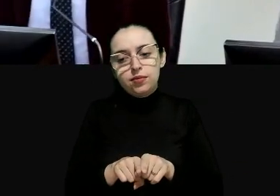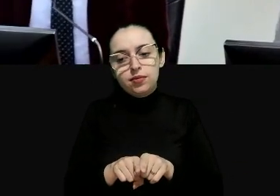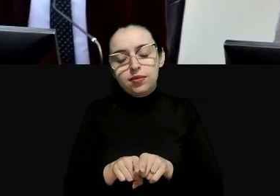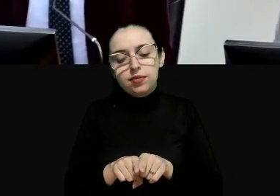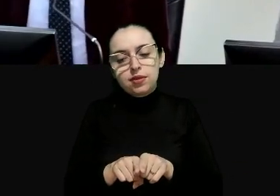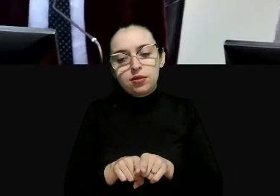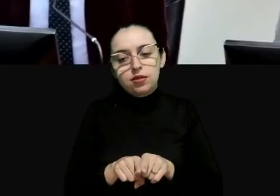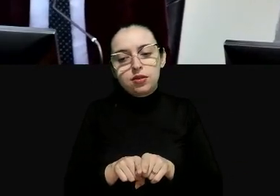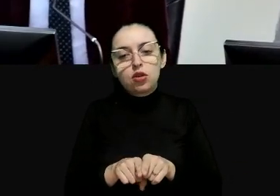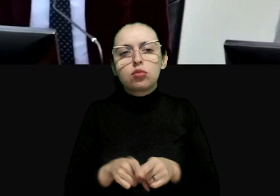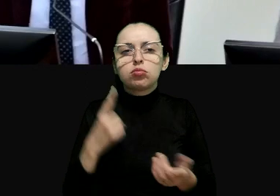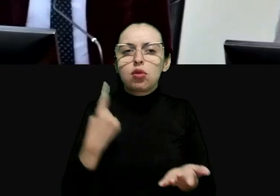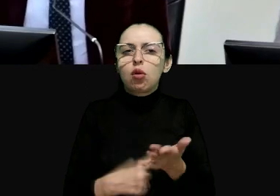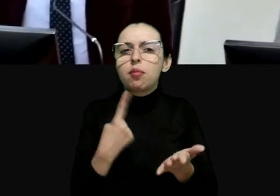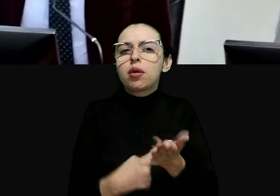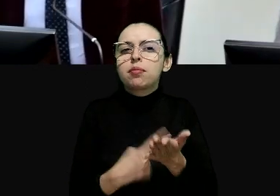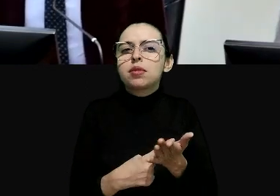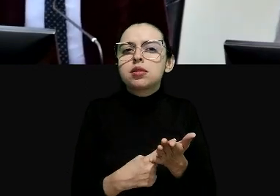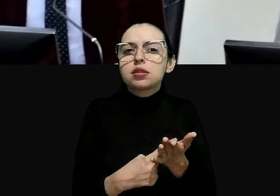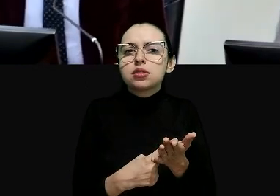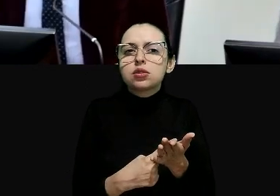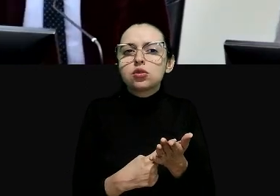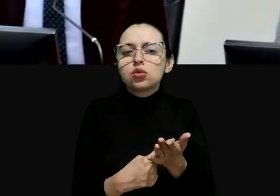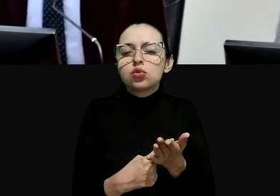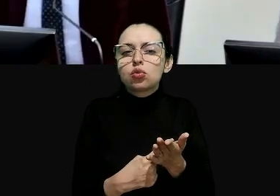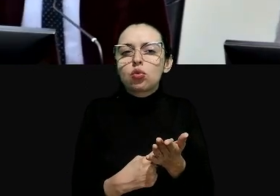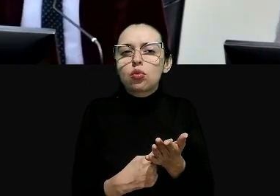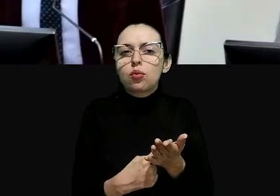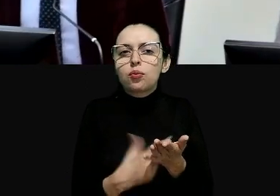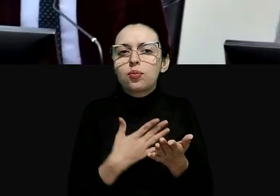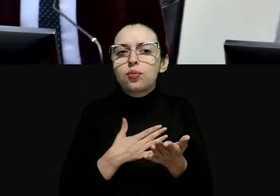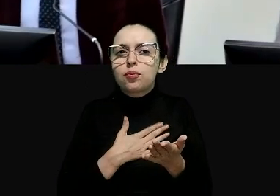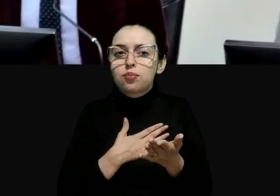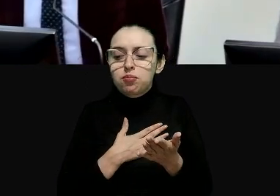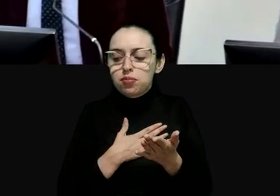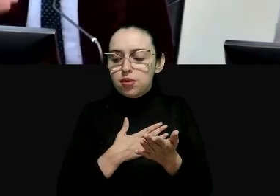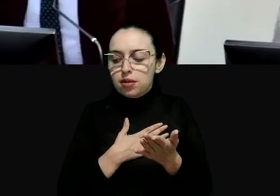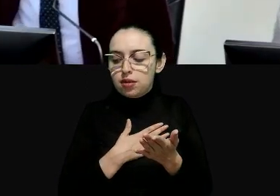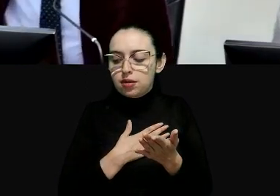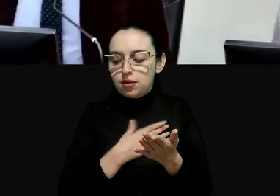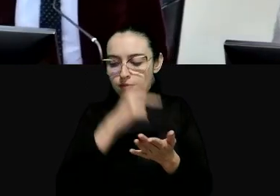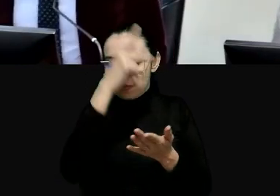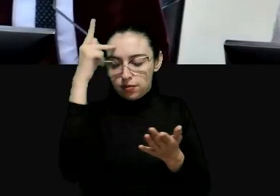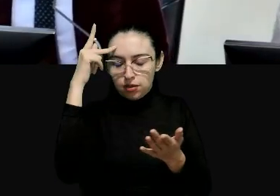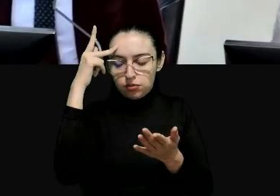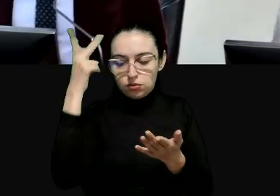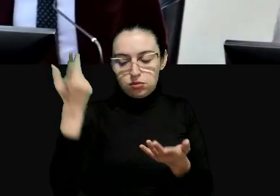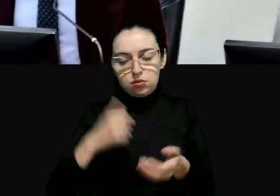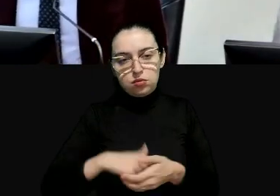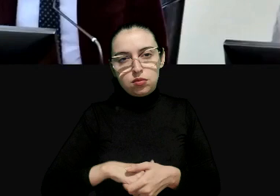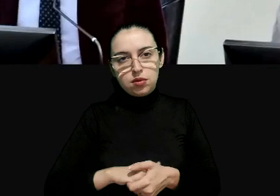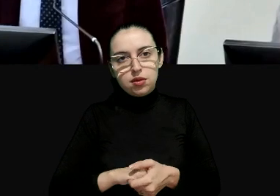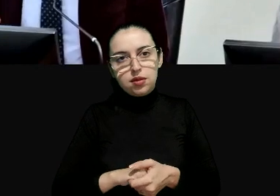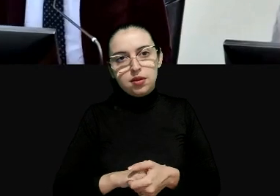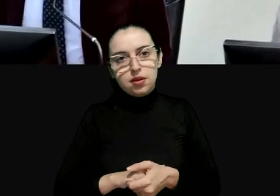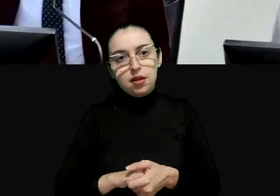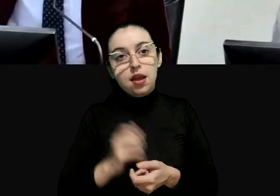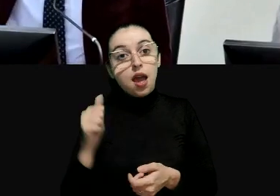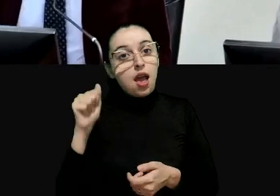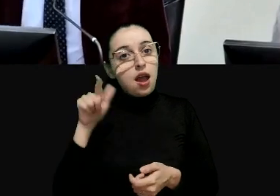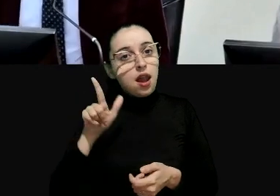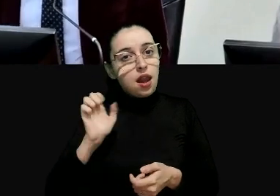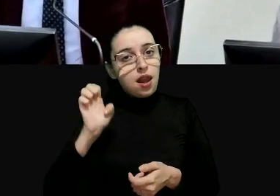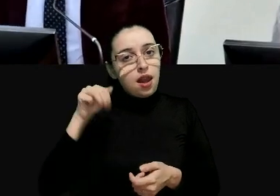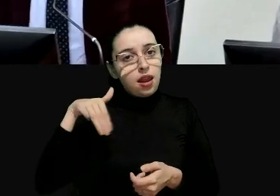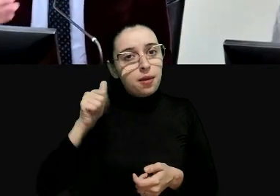jurista que tem um compromisso com minha região que é a Alemanha e a